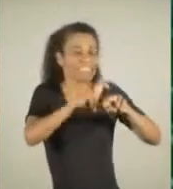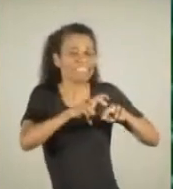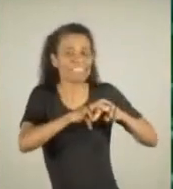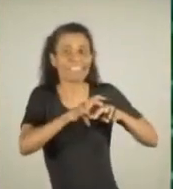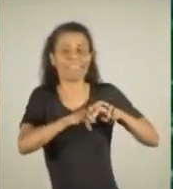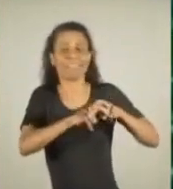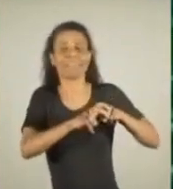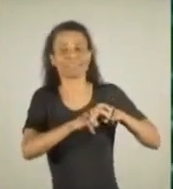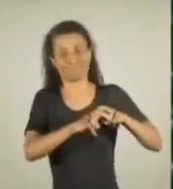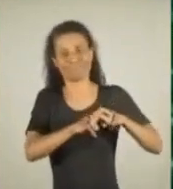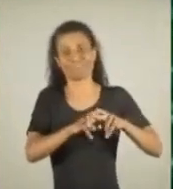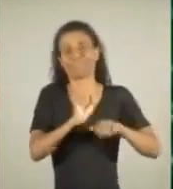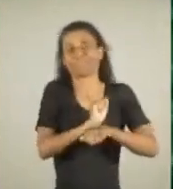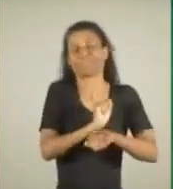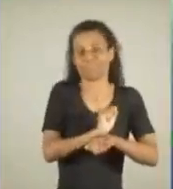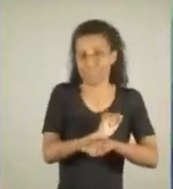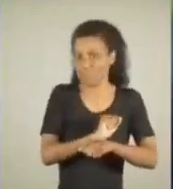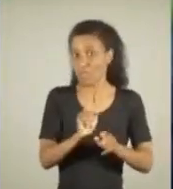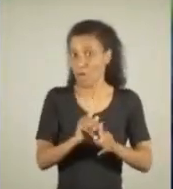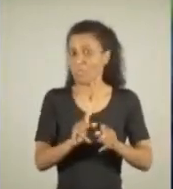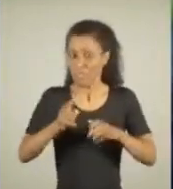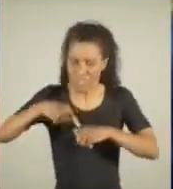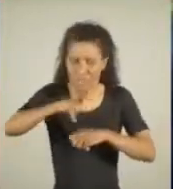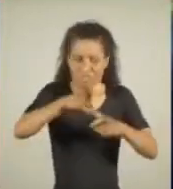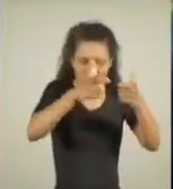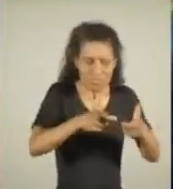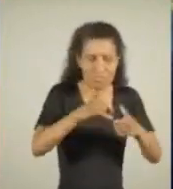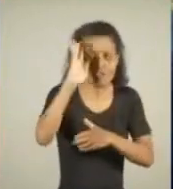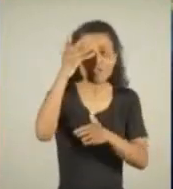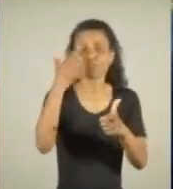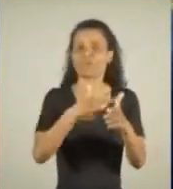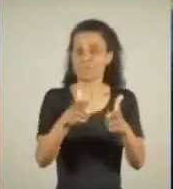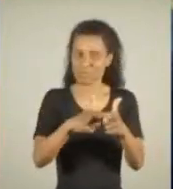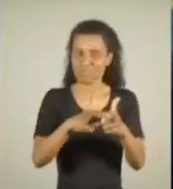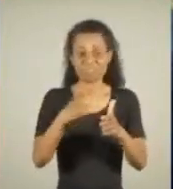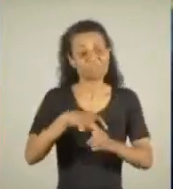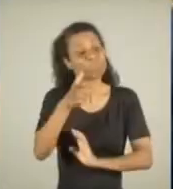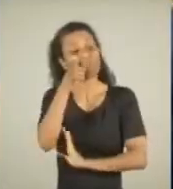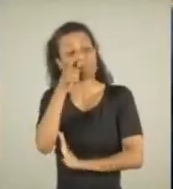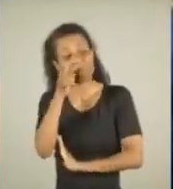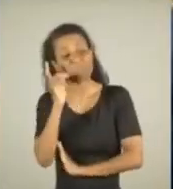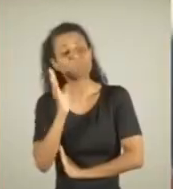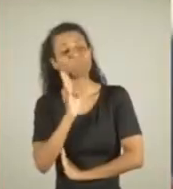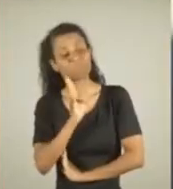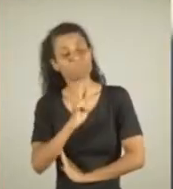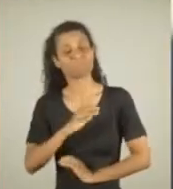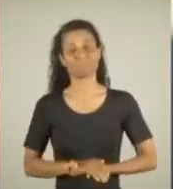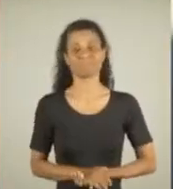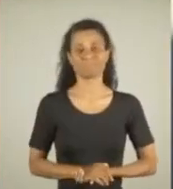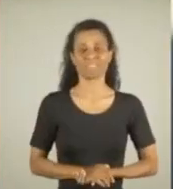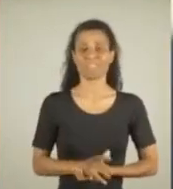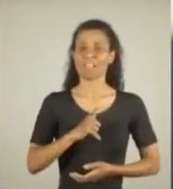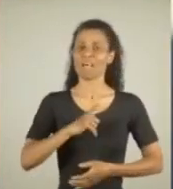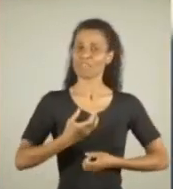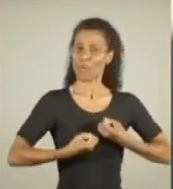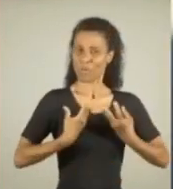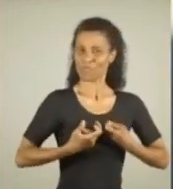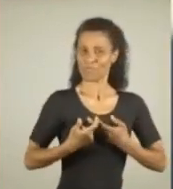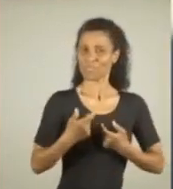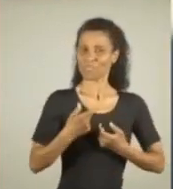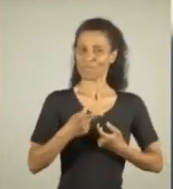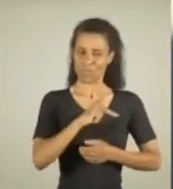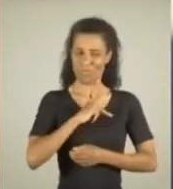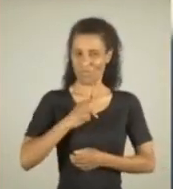Ele não fica atrás de um gabinete ou sentado numa mesa. Ele vai em um local e resolve o problema. Isso me chamou a atenção. A gente tem uma expressão